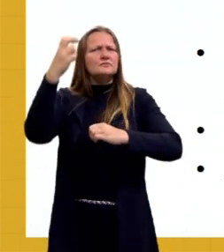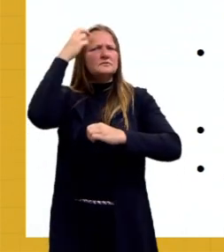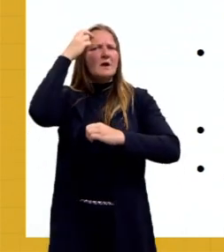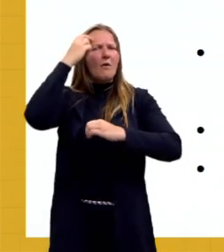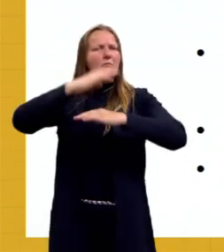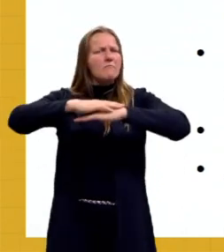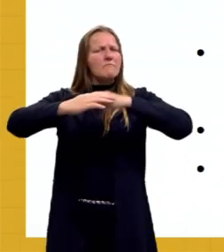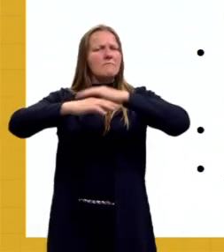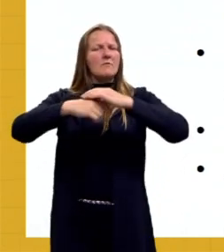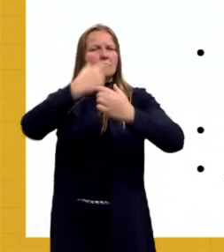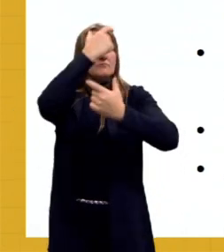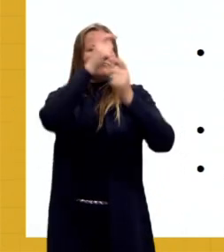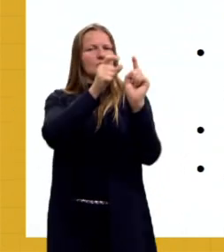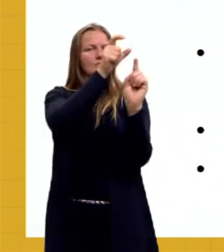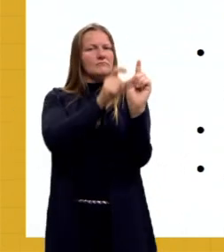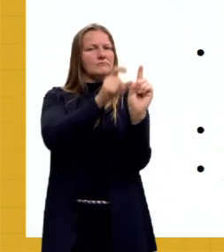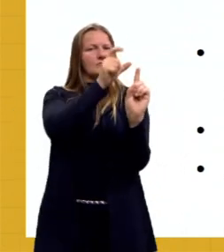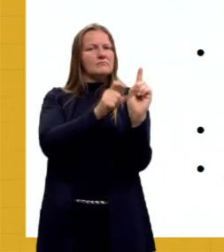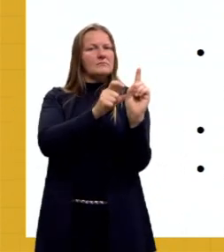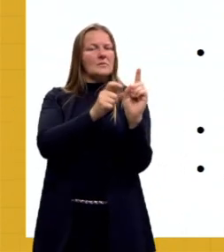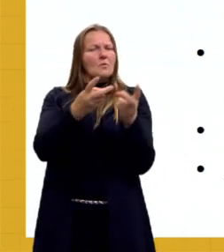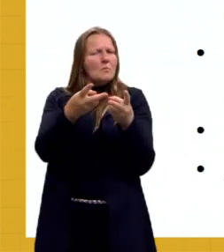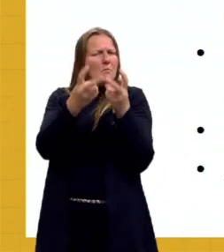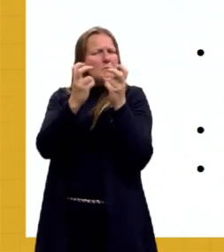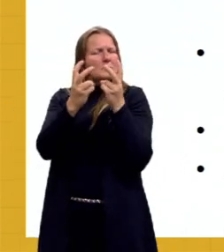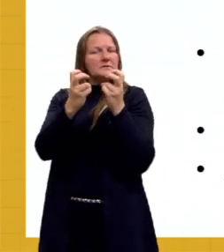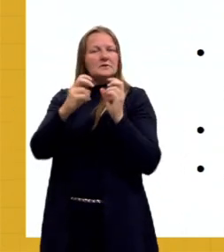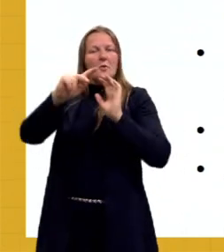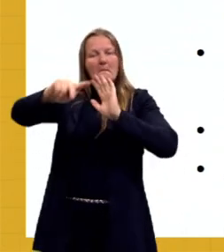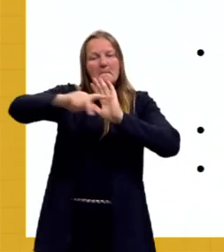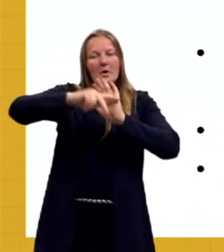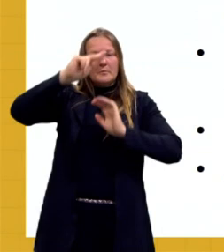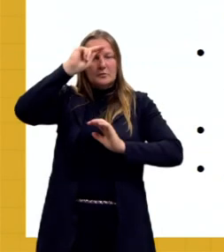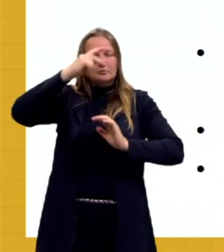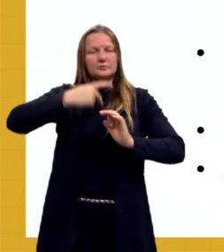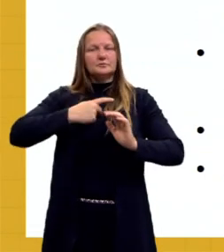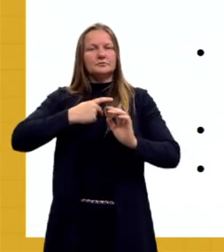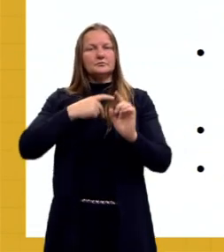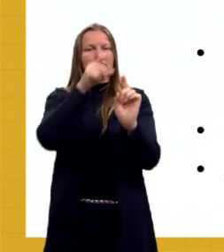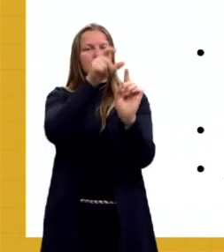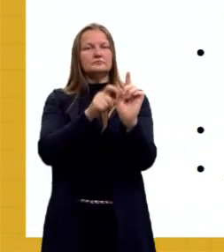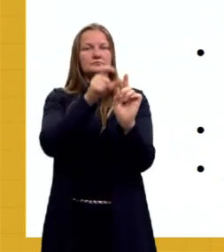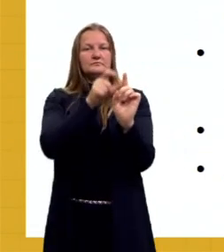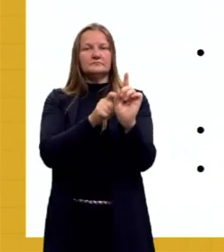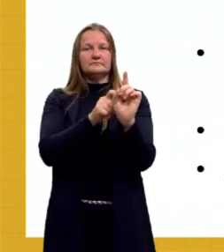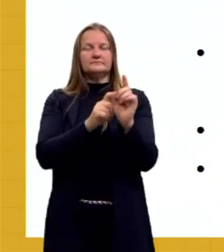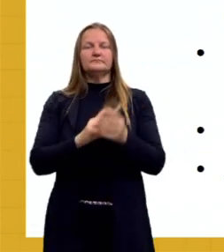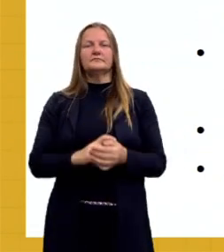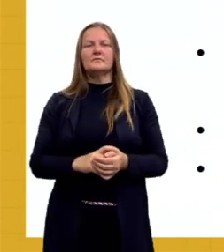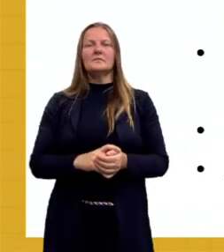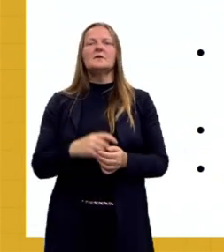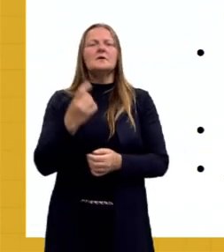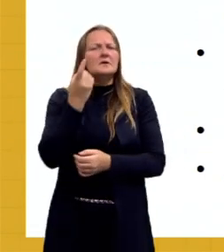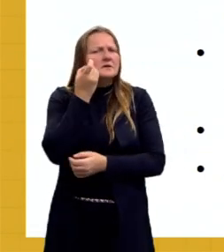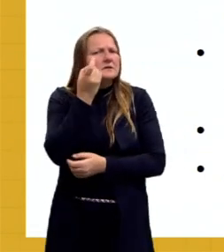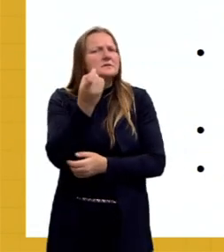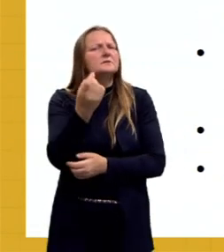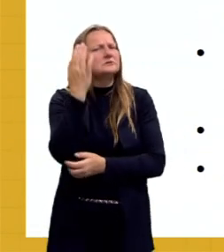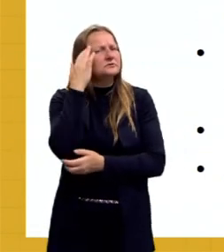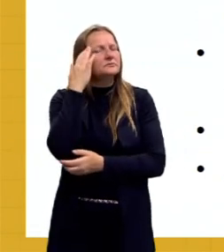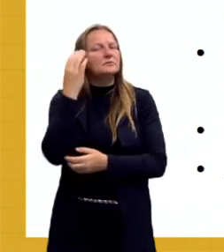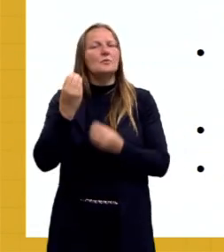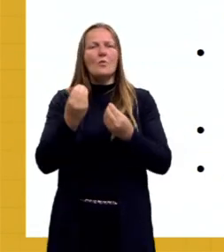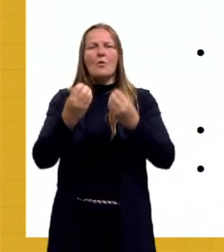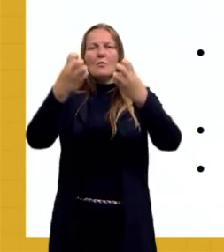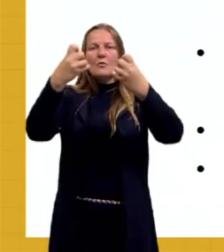faz em cima da percepção que a gente tem sobre o sexo biológico. E uma questão que é interessante também é